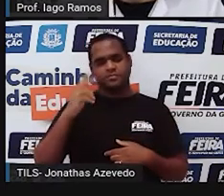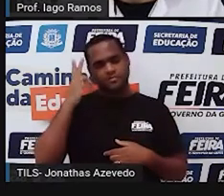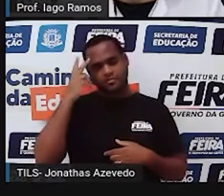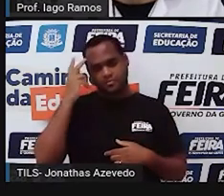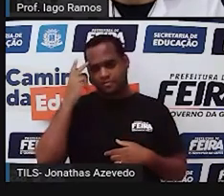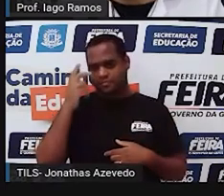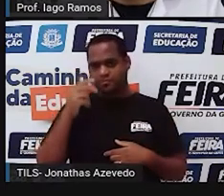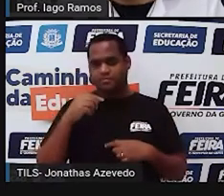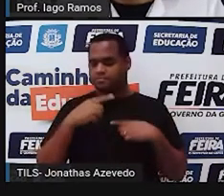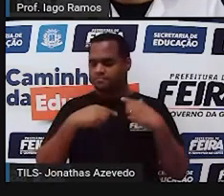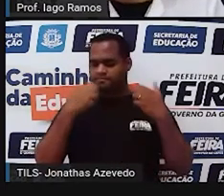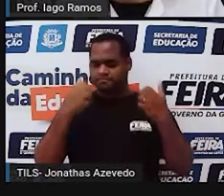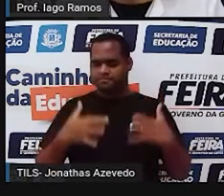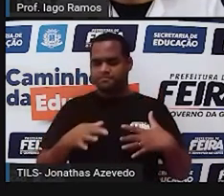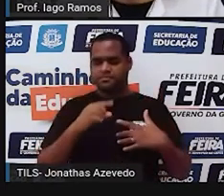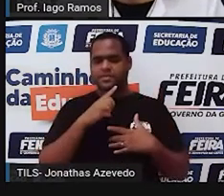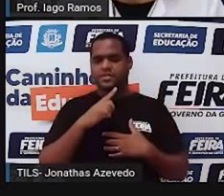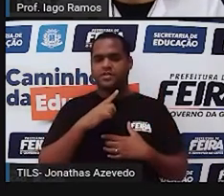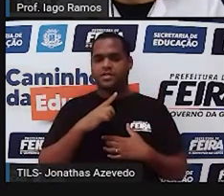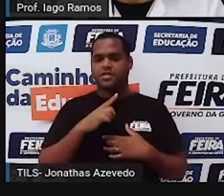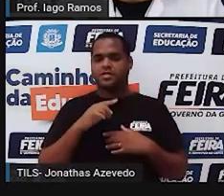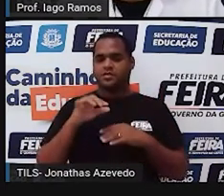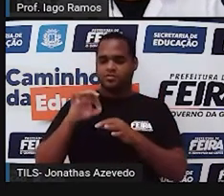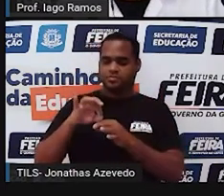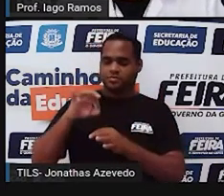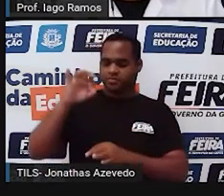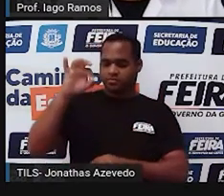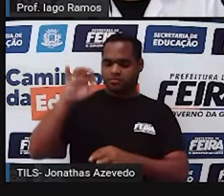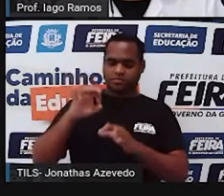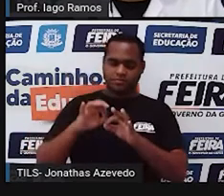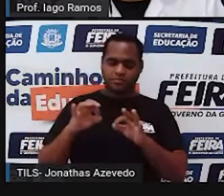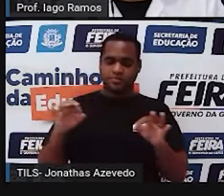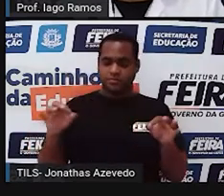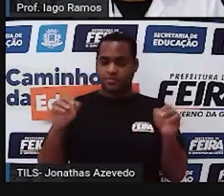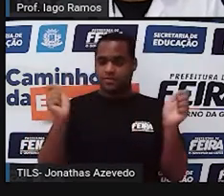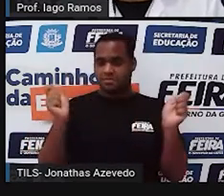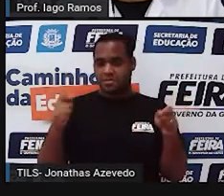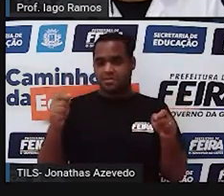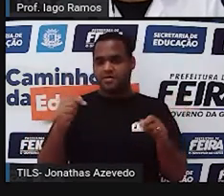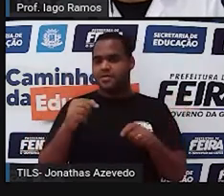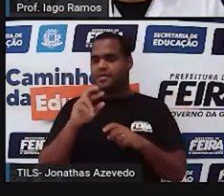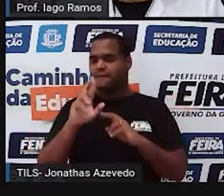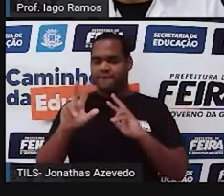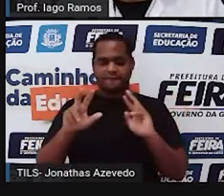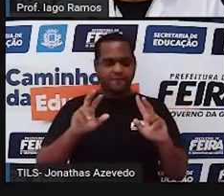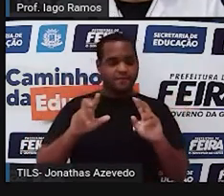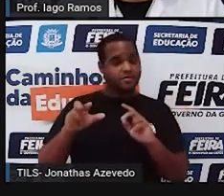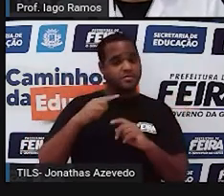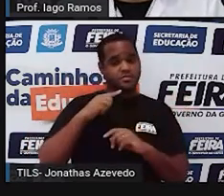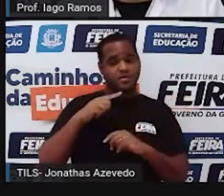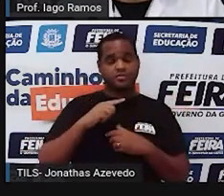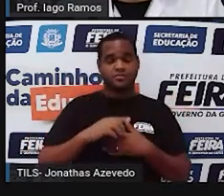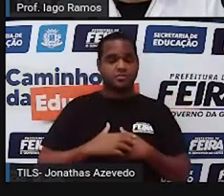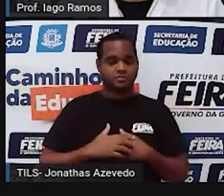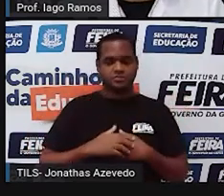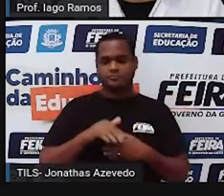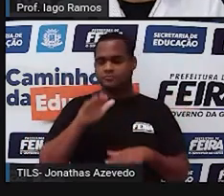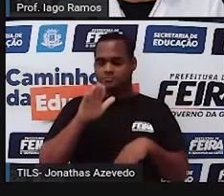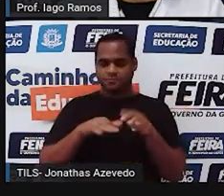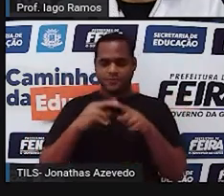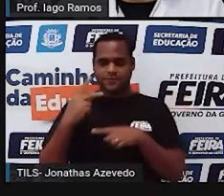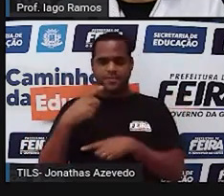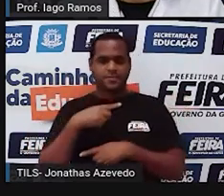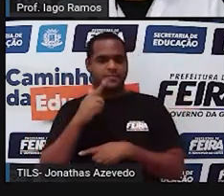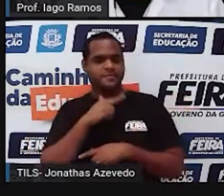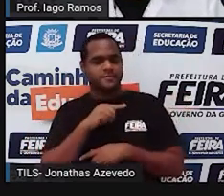você vai ter, né? Uma construção. A sua construção pode estar um pouco diferente dessa. Vai depender só de onde você